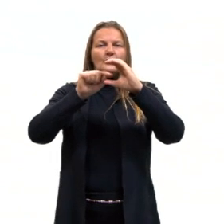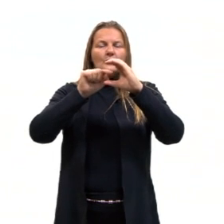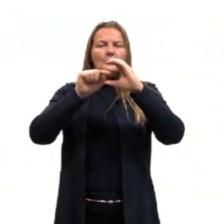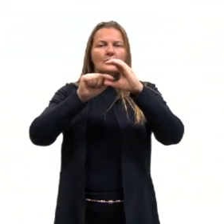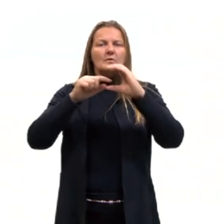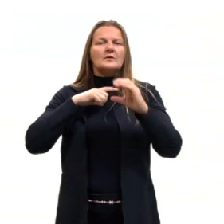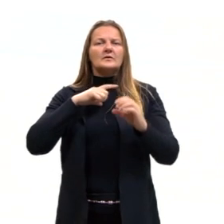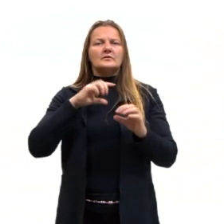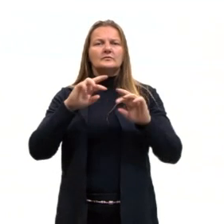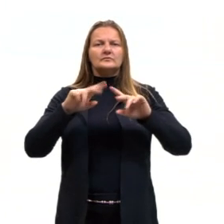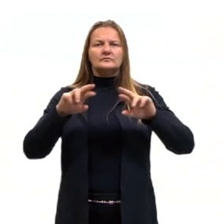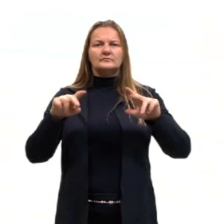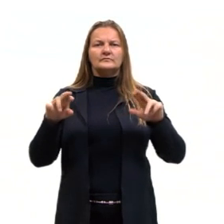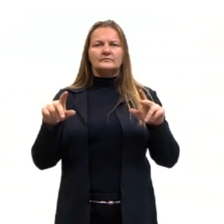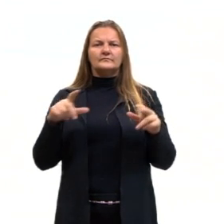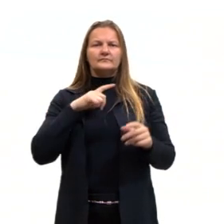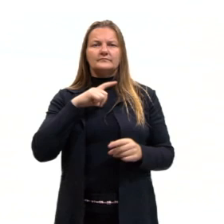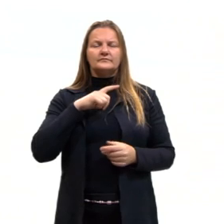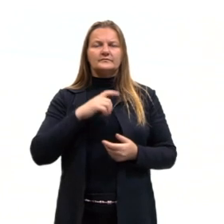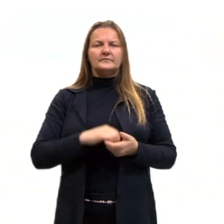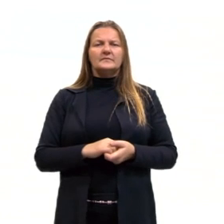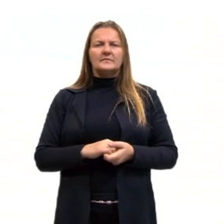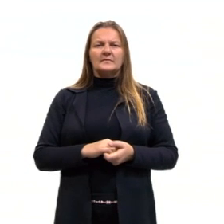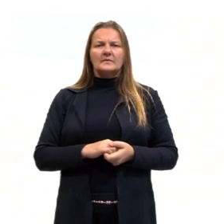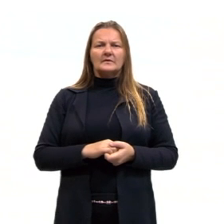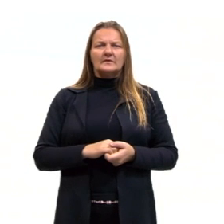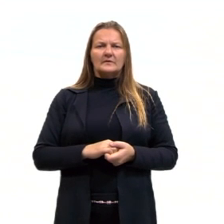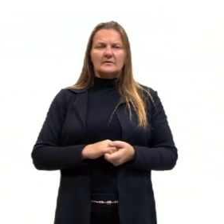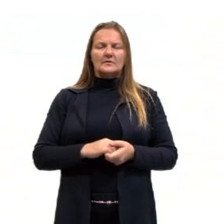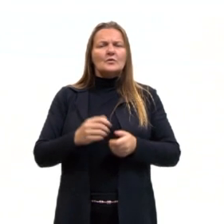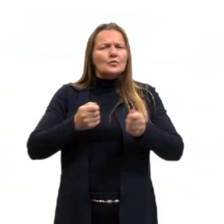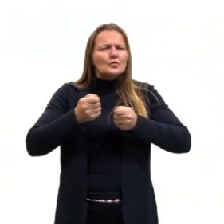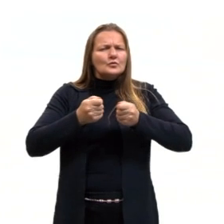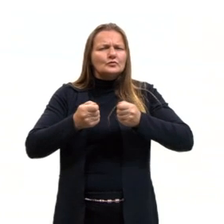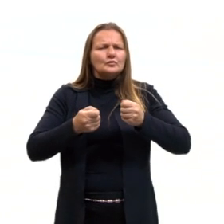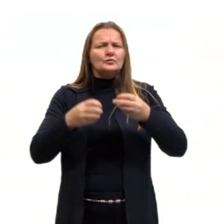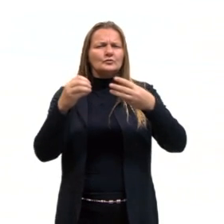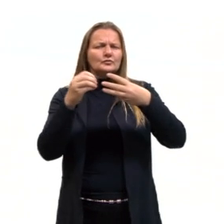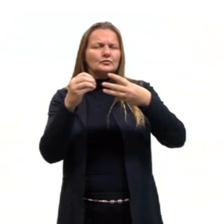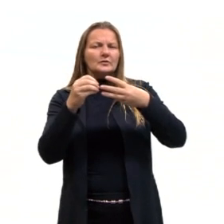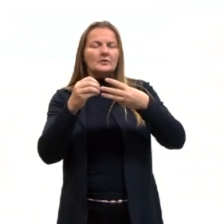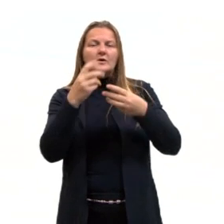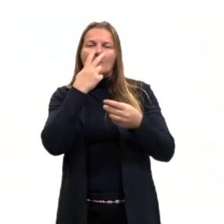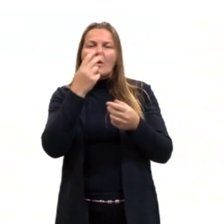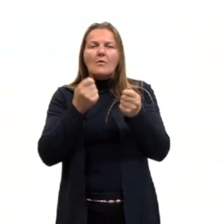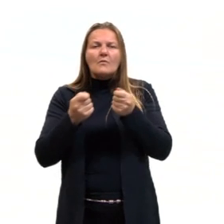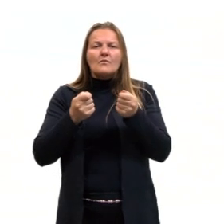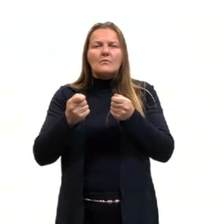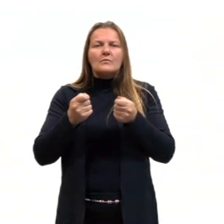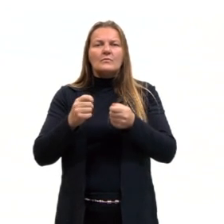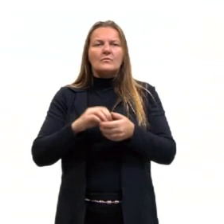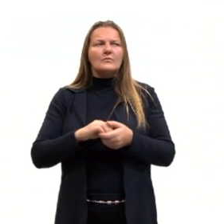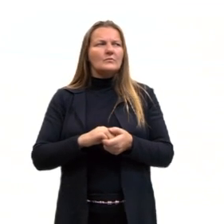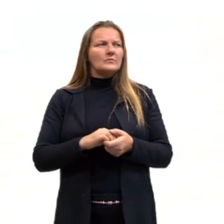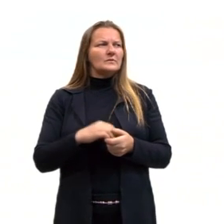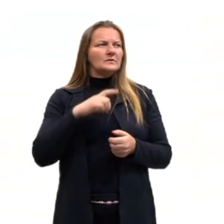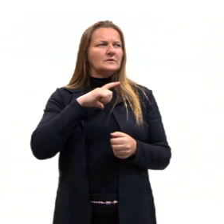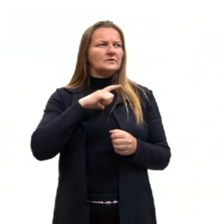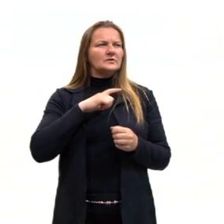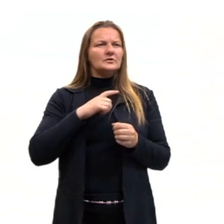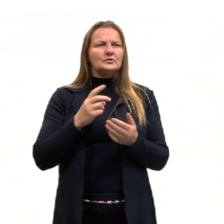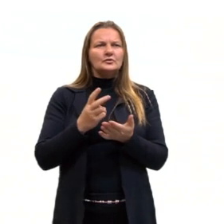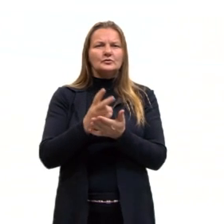uma central de controle da célula, uma central de comando, que vai comandar atividades